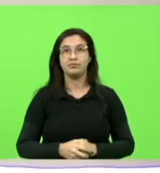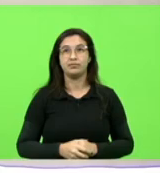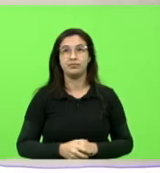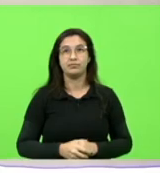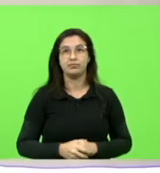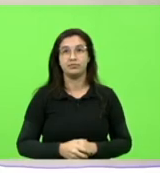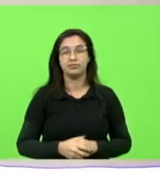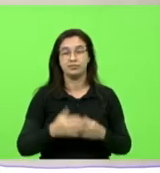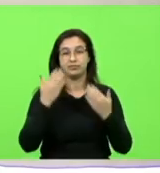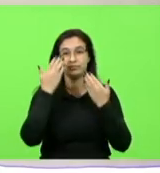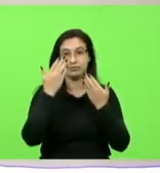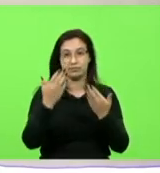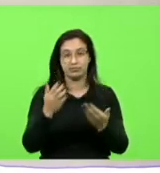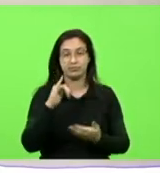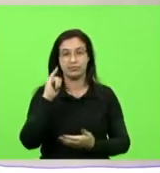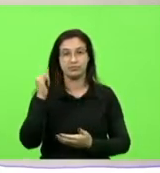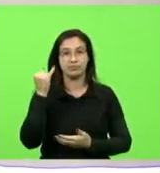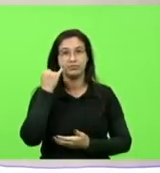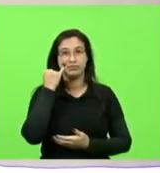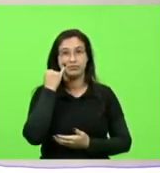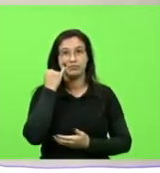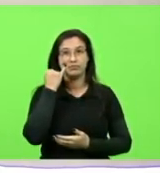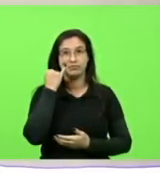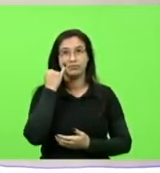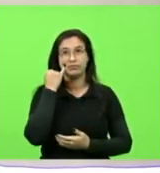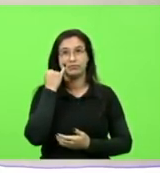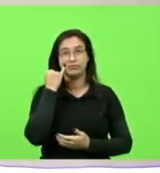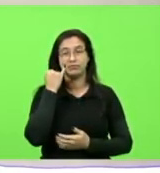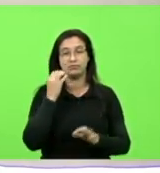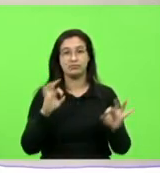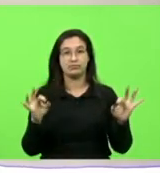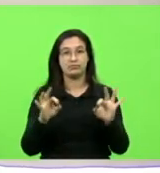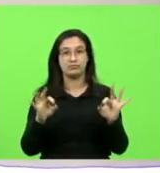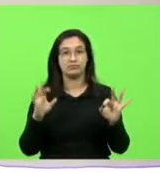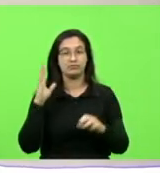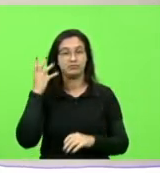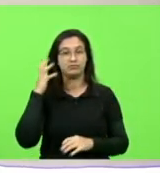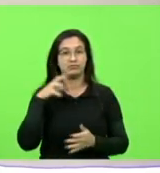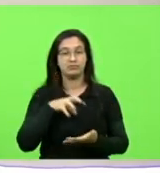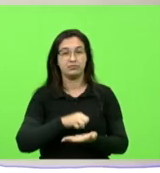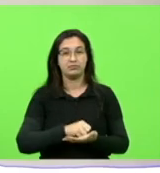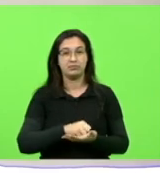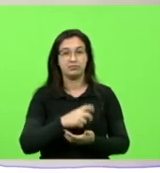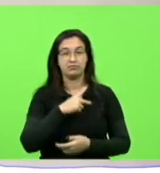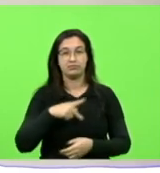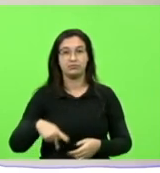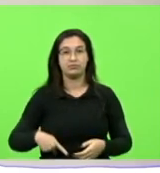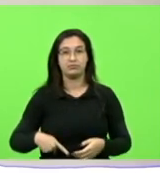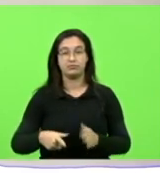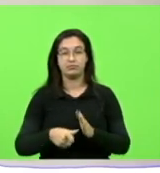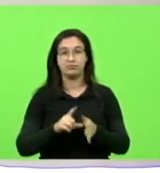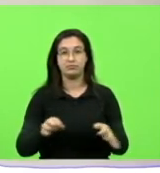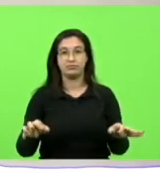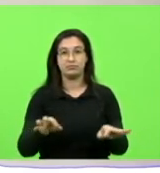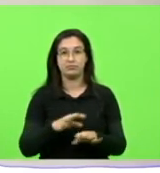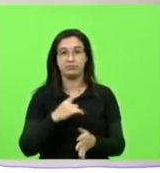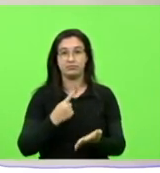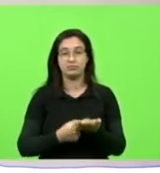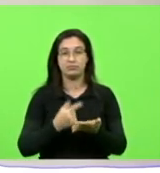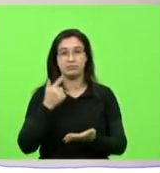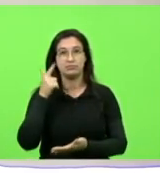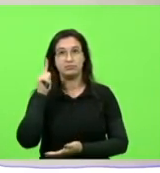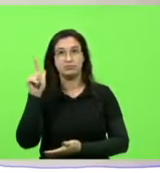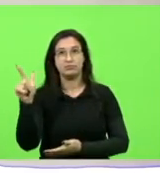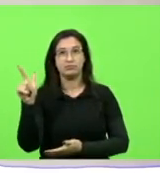Obrigado, deputado Gessé. Não havendo oradores inscritos, esta presidência, antes de encerrar a sessão, convoca